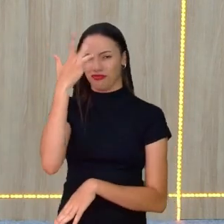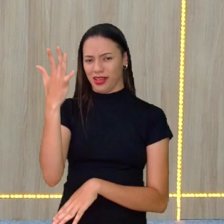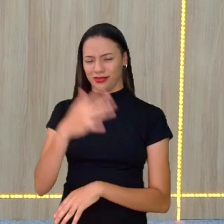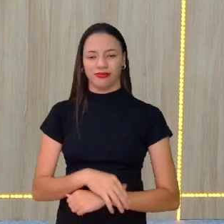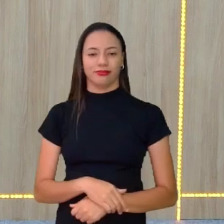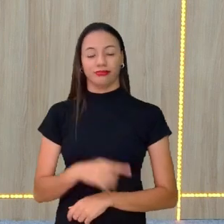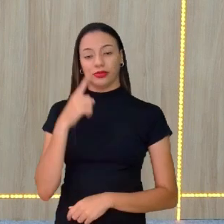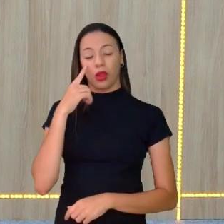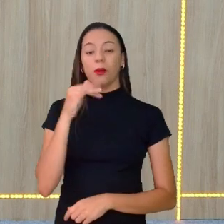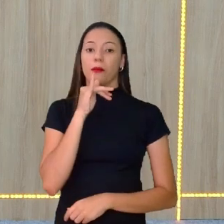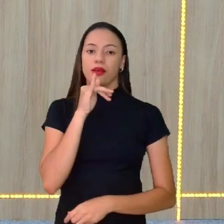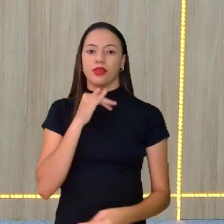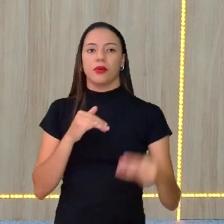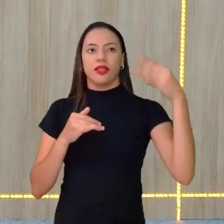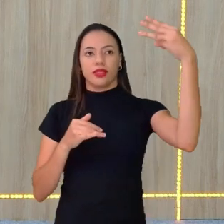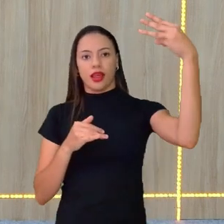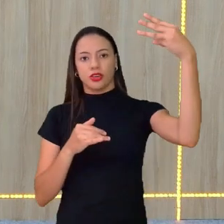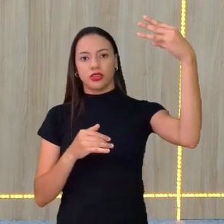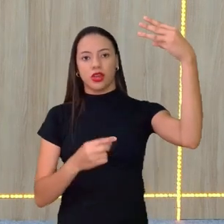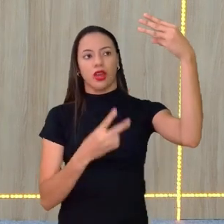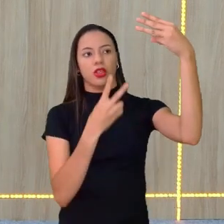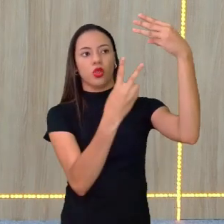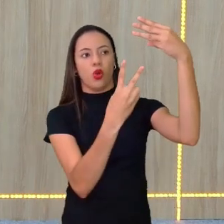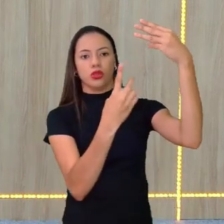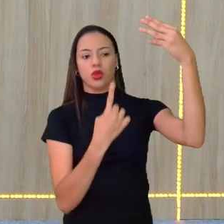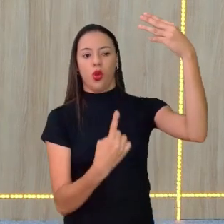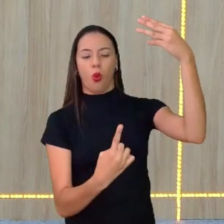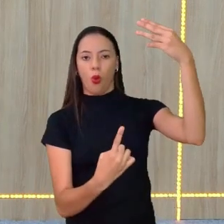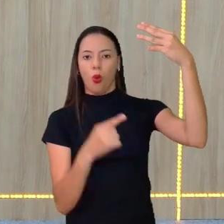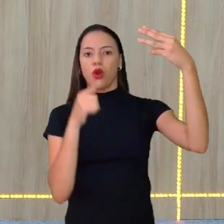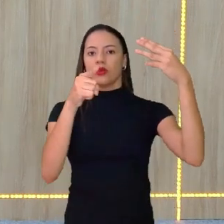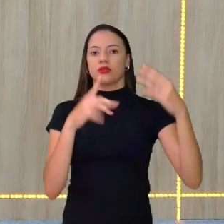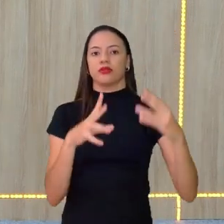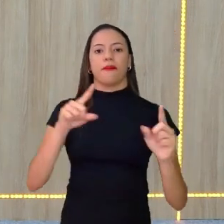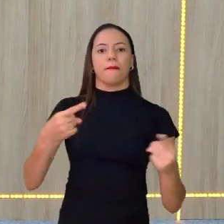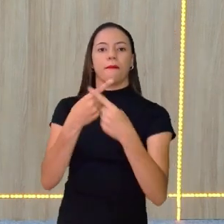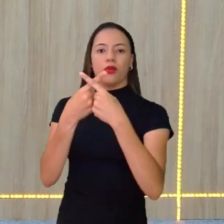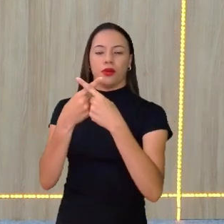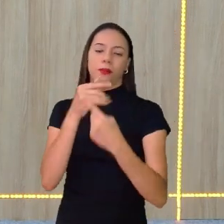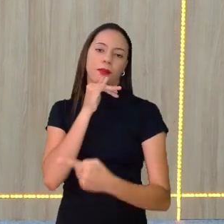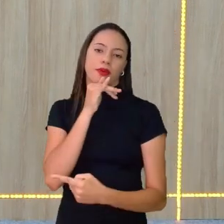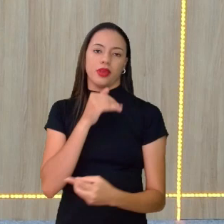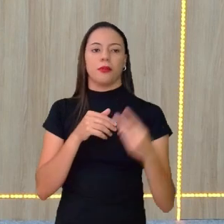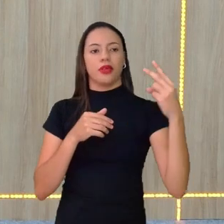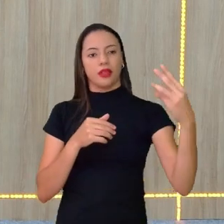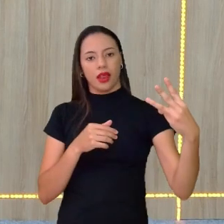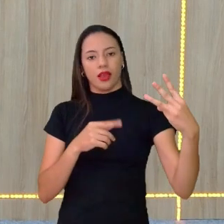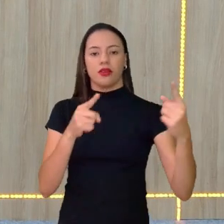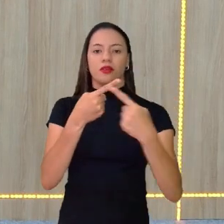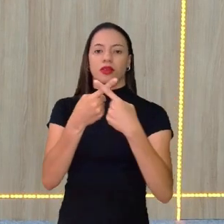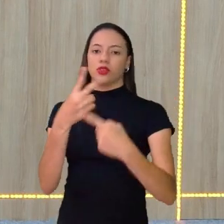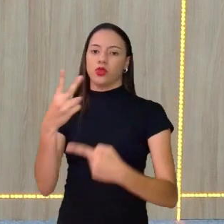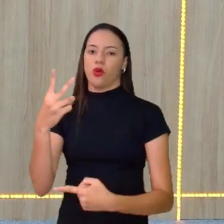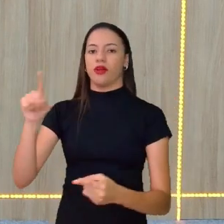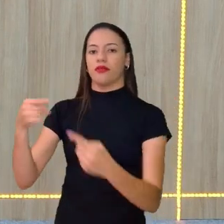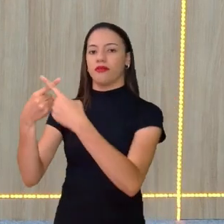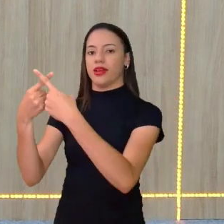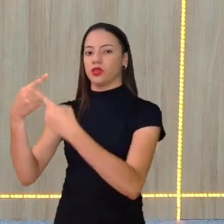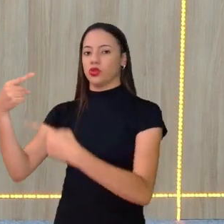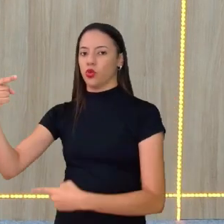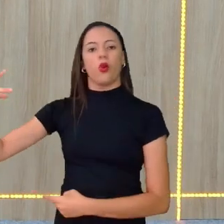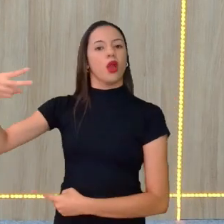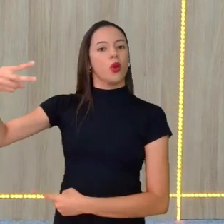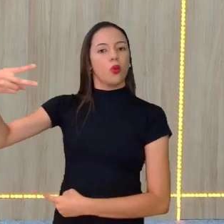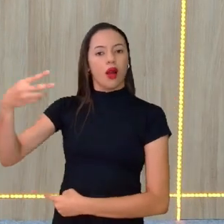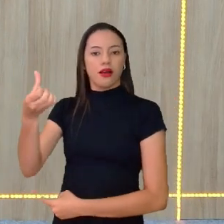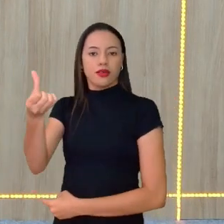vai fazer três, dois, um, e multiplicar os valores. Você coloca lá assim, três vezes dois, vezes um, você tem seis.